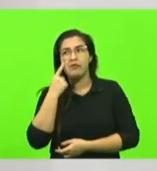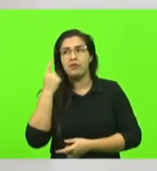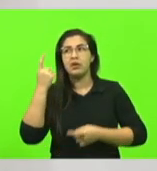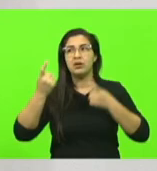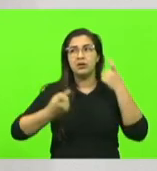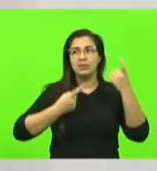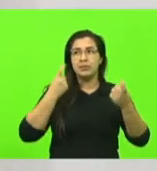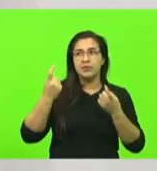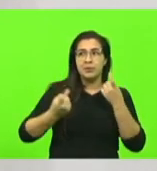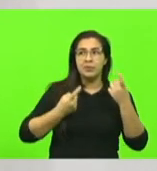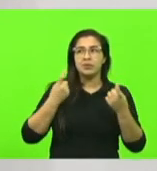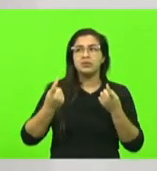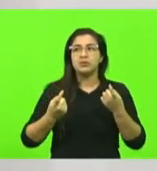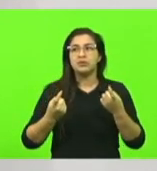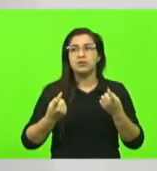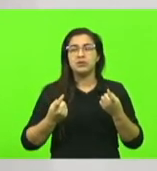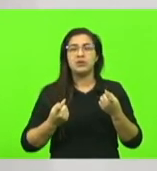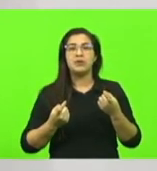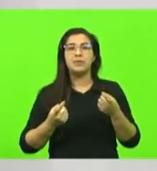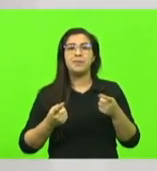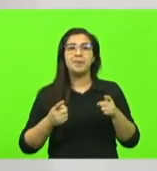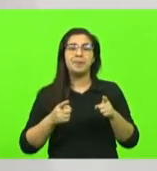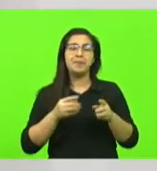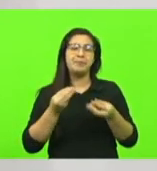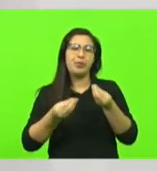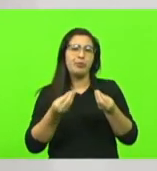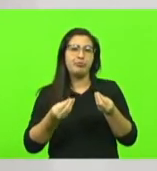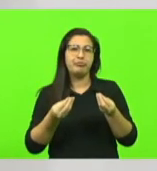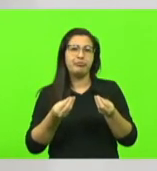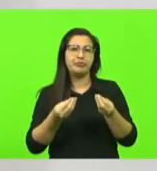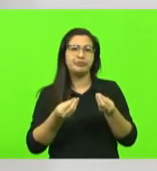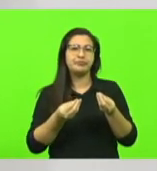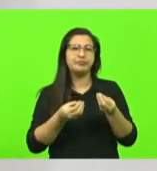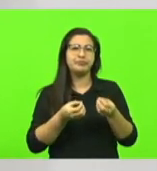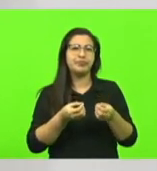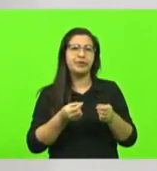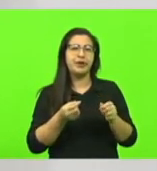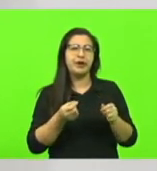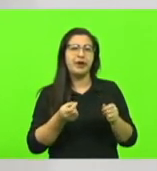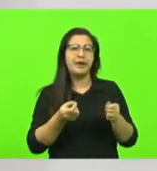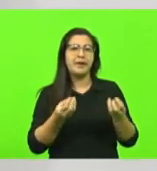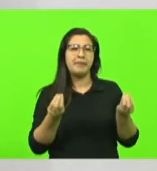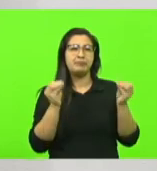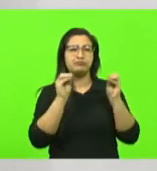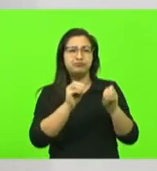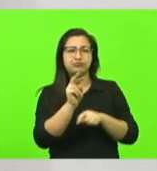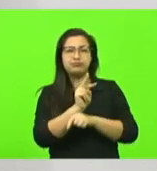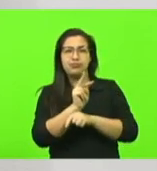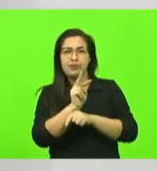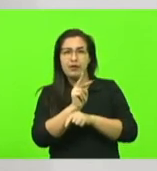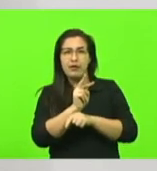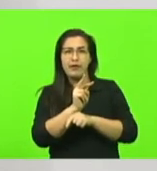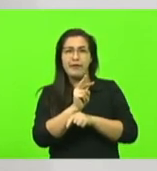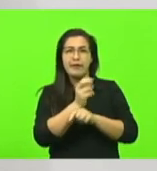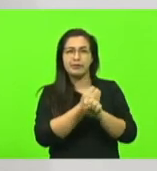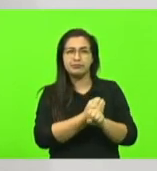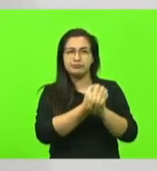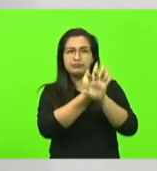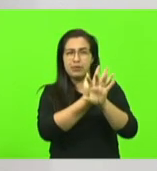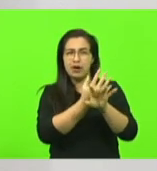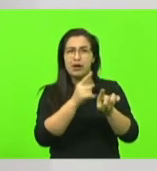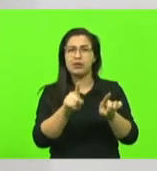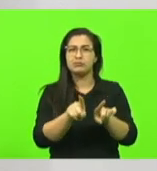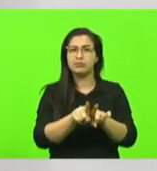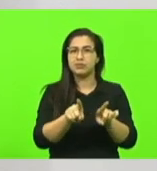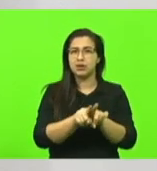de colocação de câmeras de monitoramento de maior vigilância pessoal também